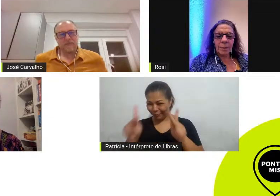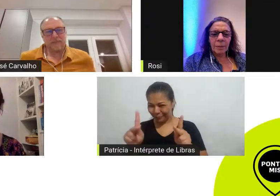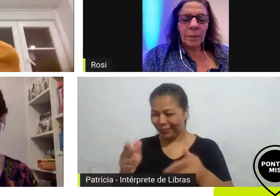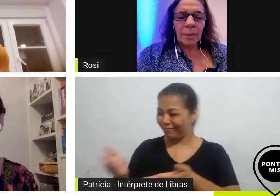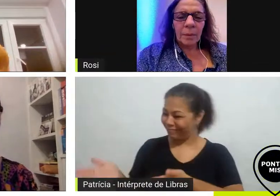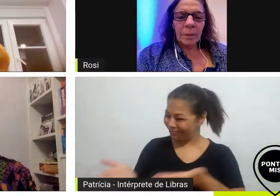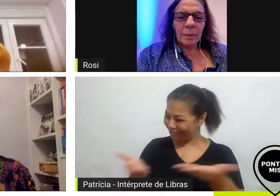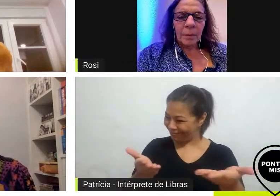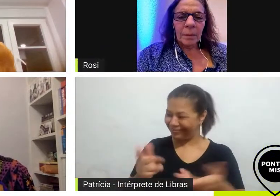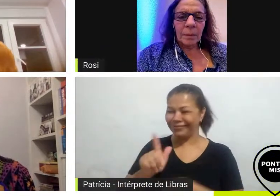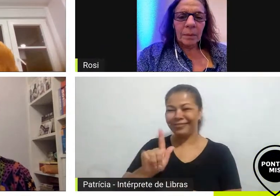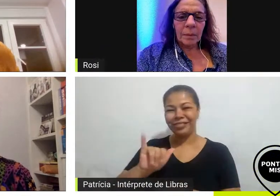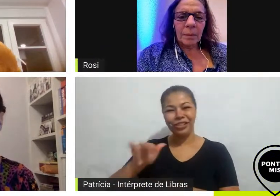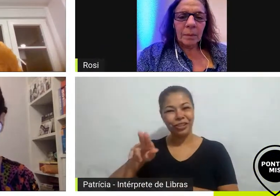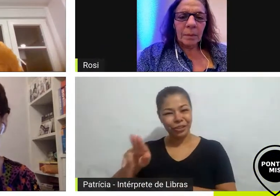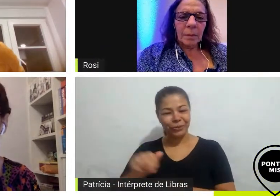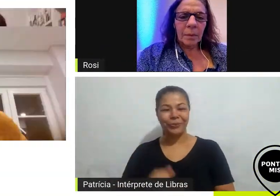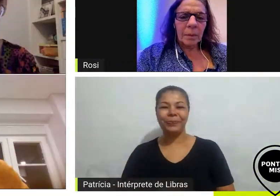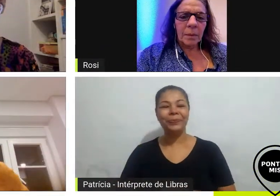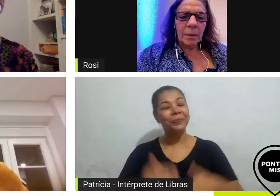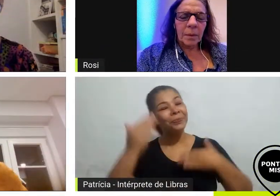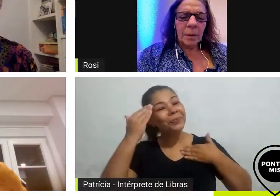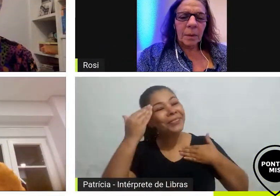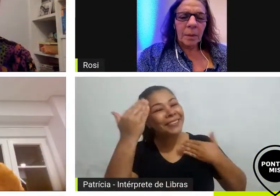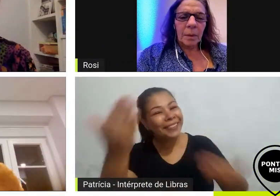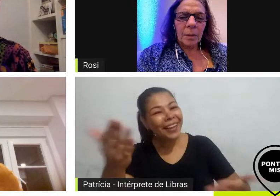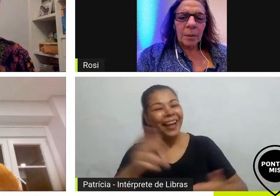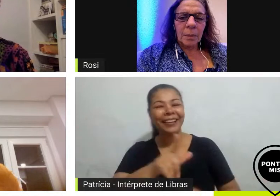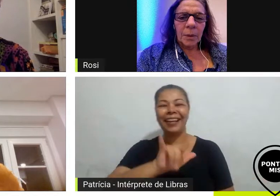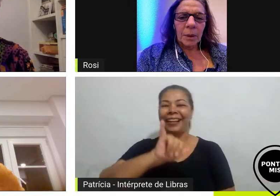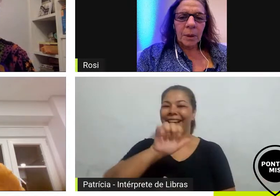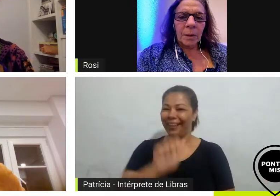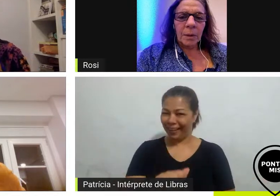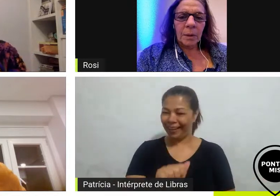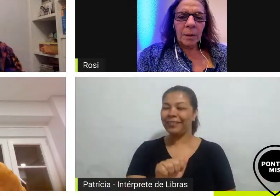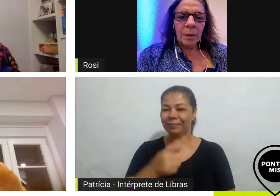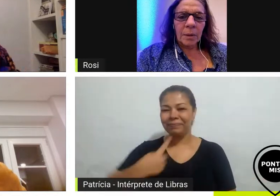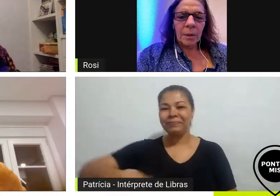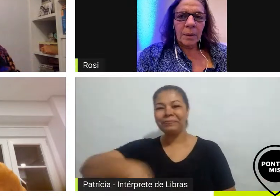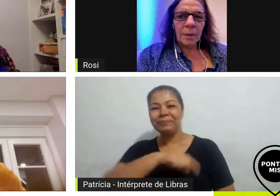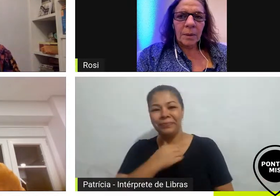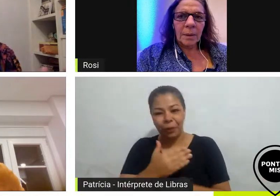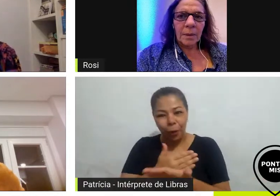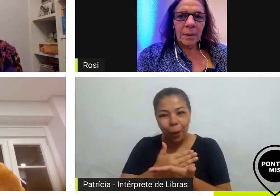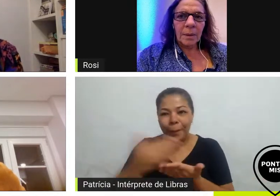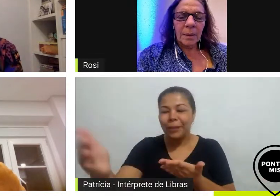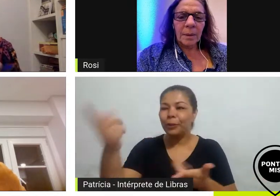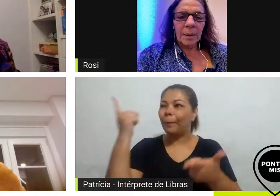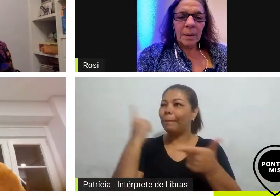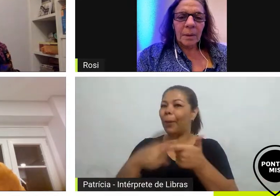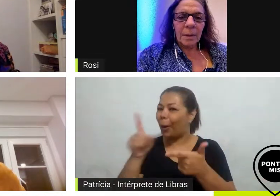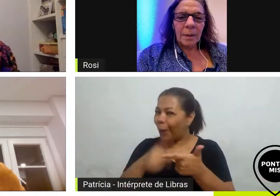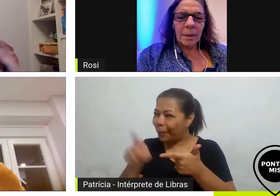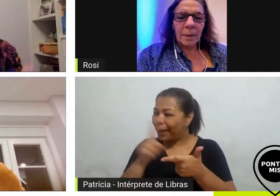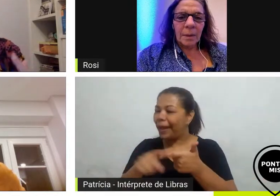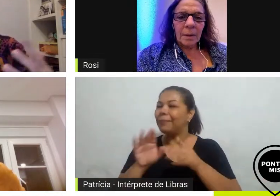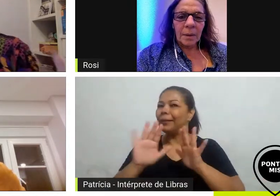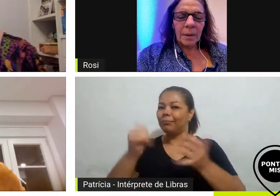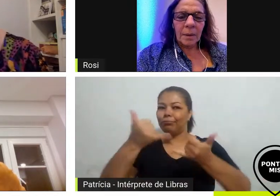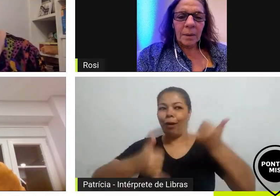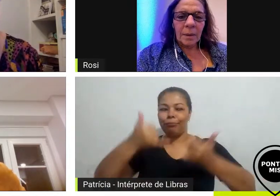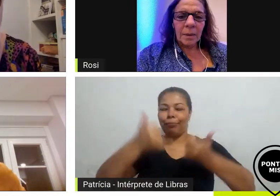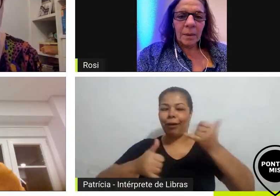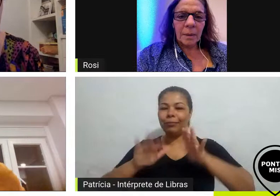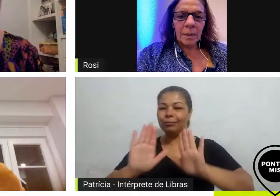obrigada Lia como ela falou a gente começou raios e trovões mas eu tenho uma pergunta para começar